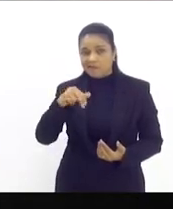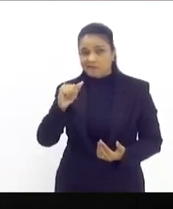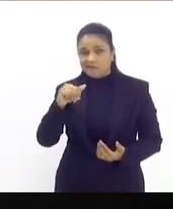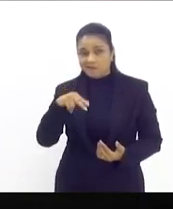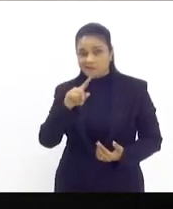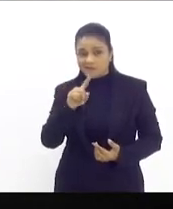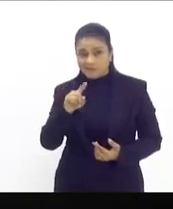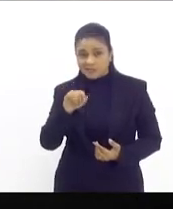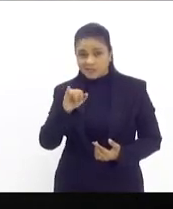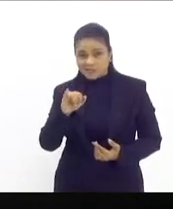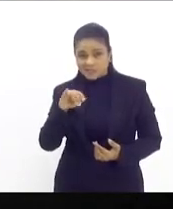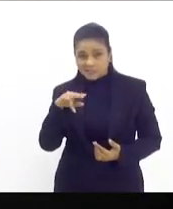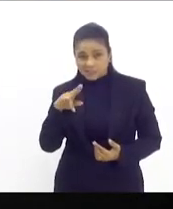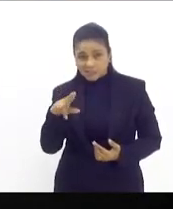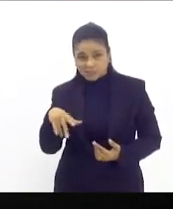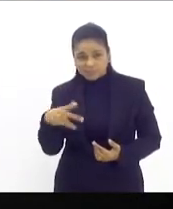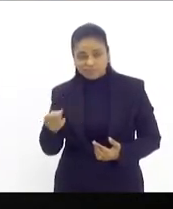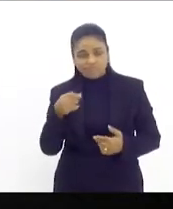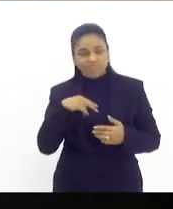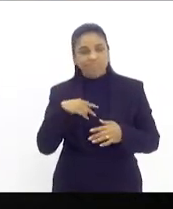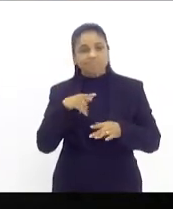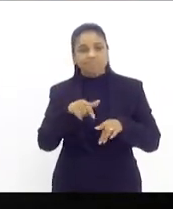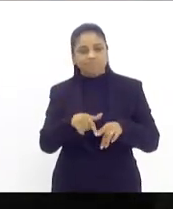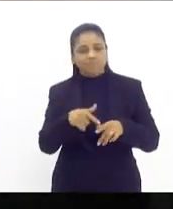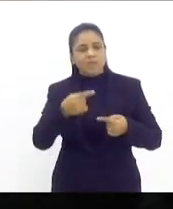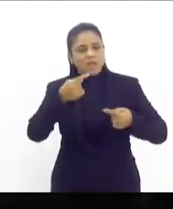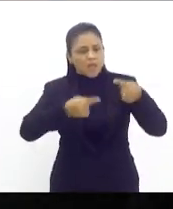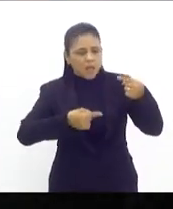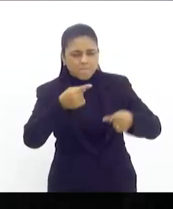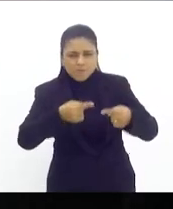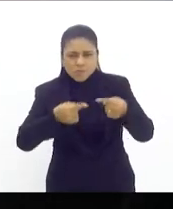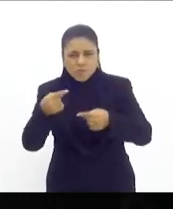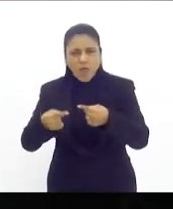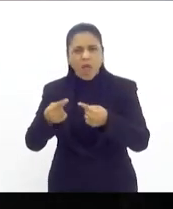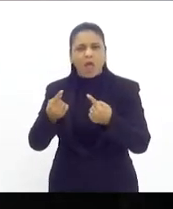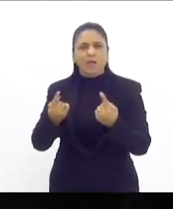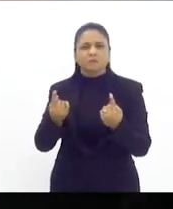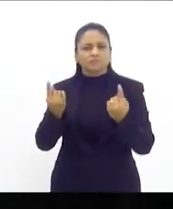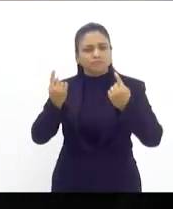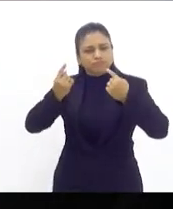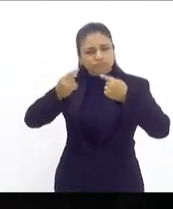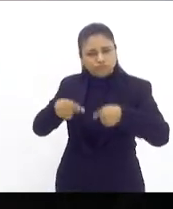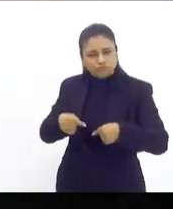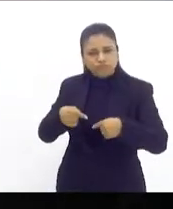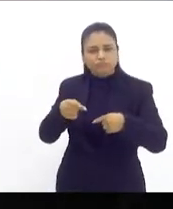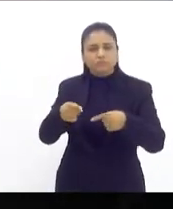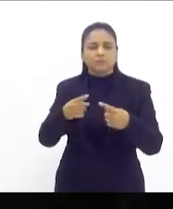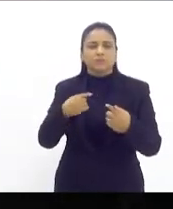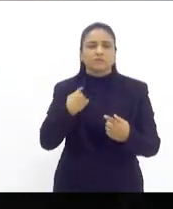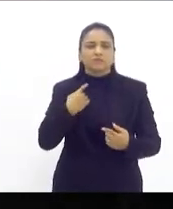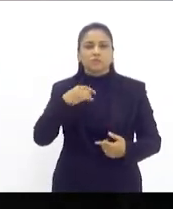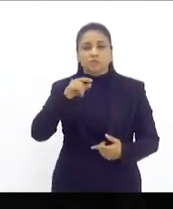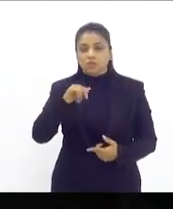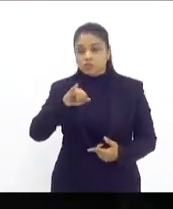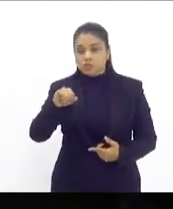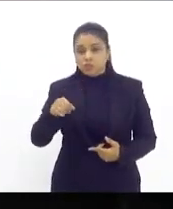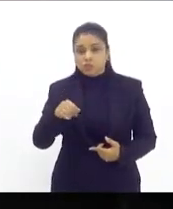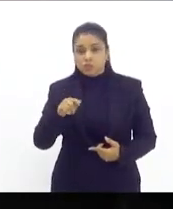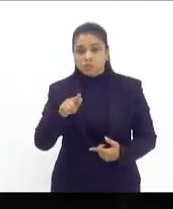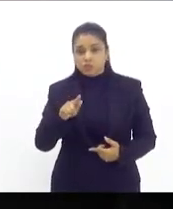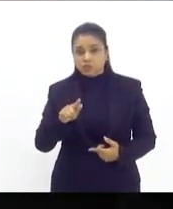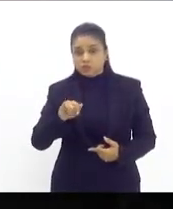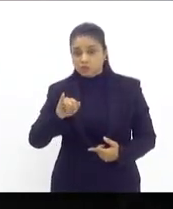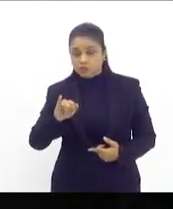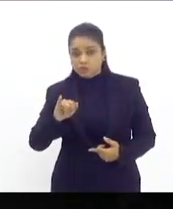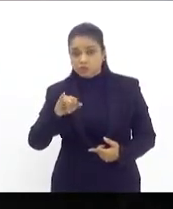muitos embates, de muitos campeonatos que levaram o jiu-jitsu brasileiro para o mundo. E o segundo